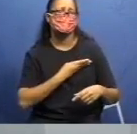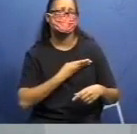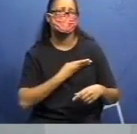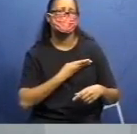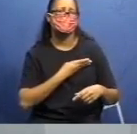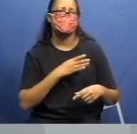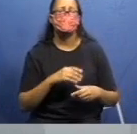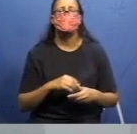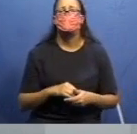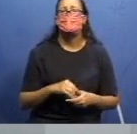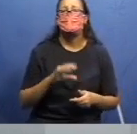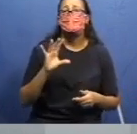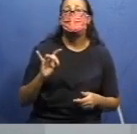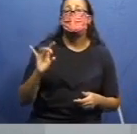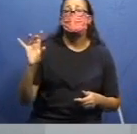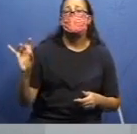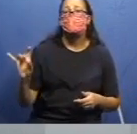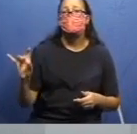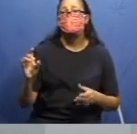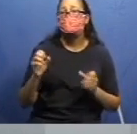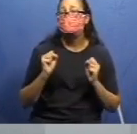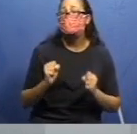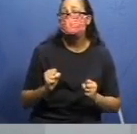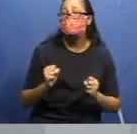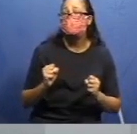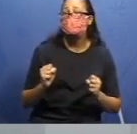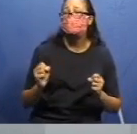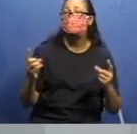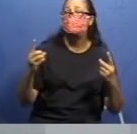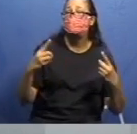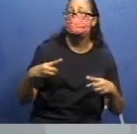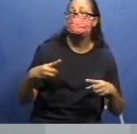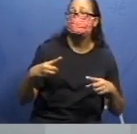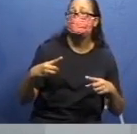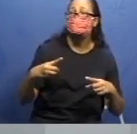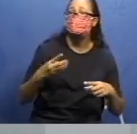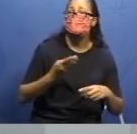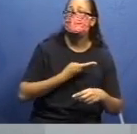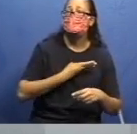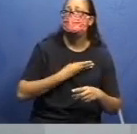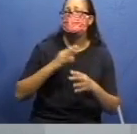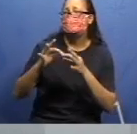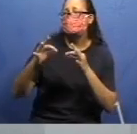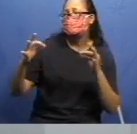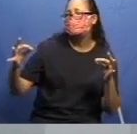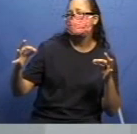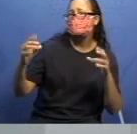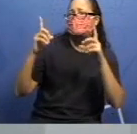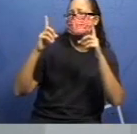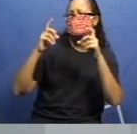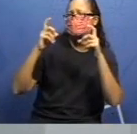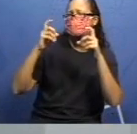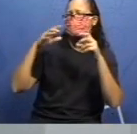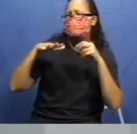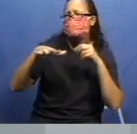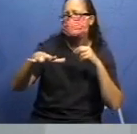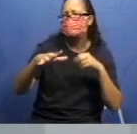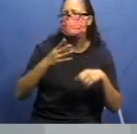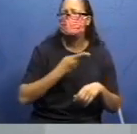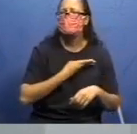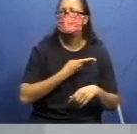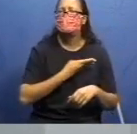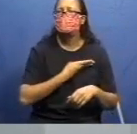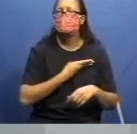e cada um pode desafiar o seu colega à distância. Então, tira foto, manda para o seu amigo, manda para o seu